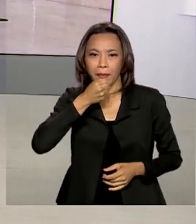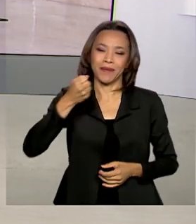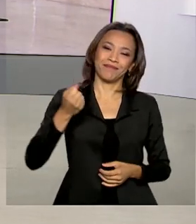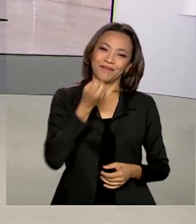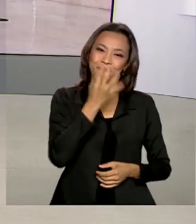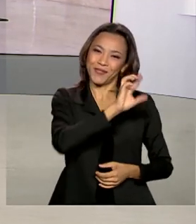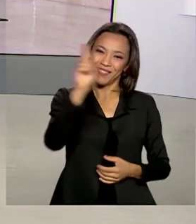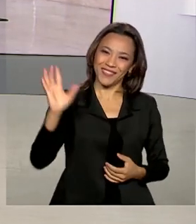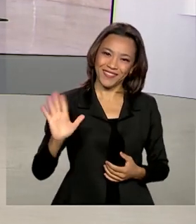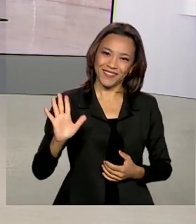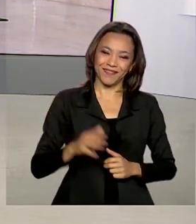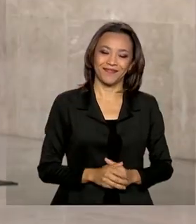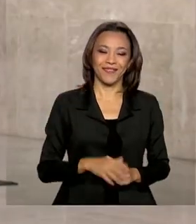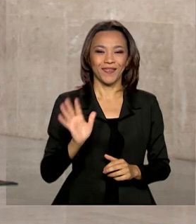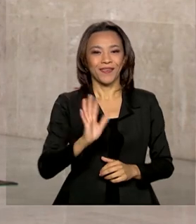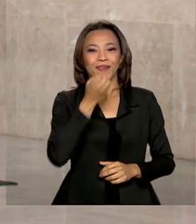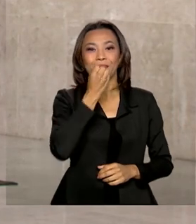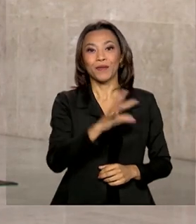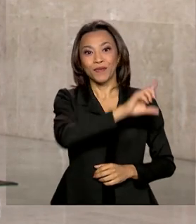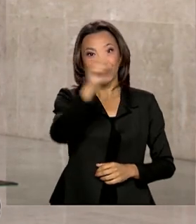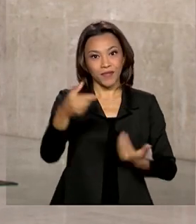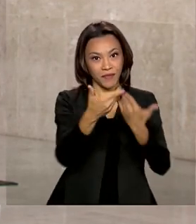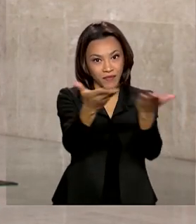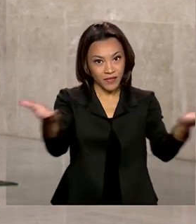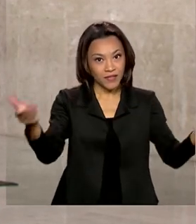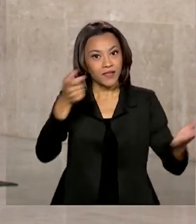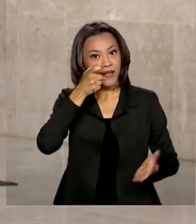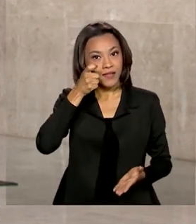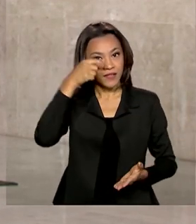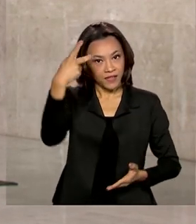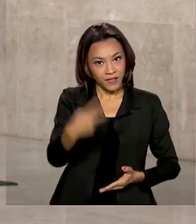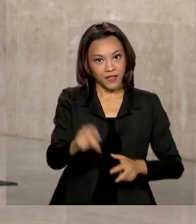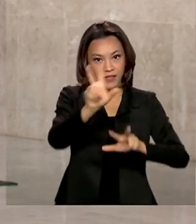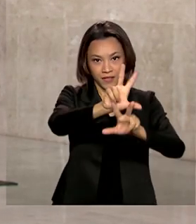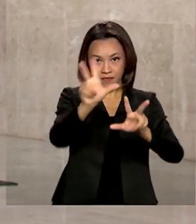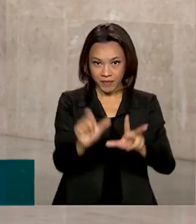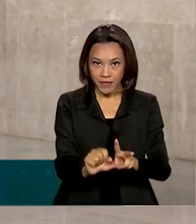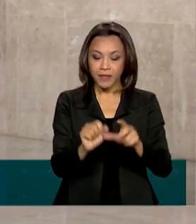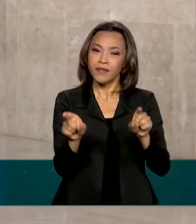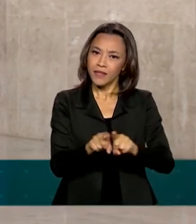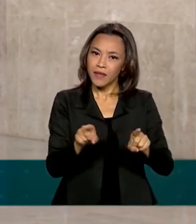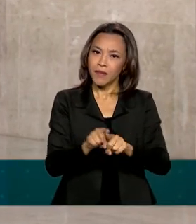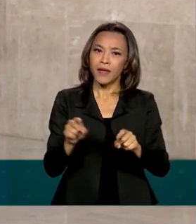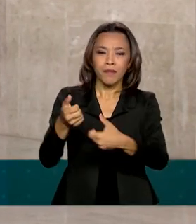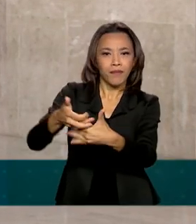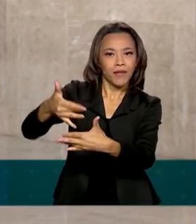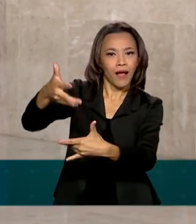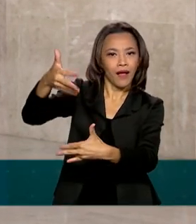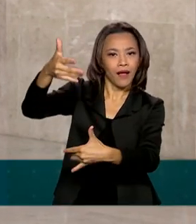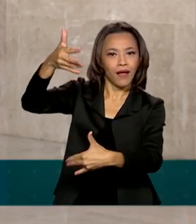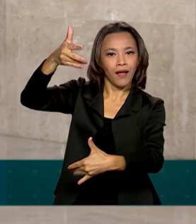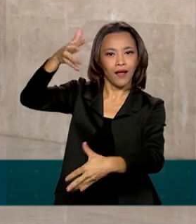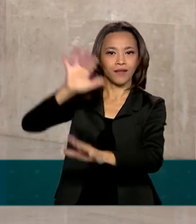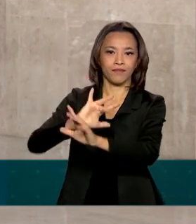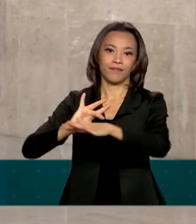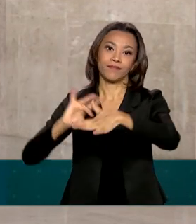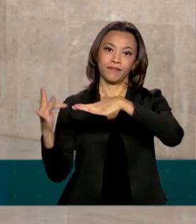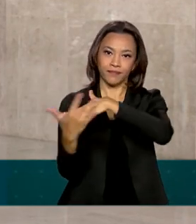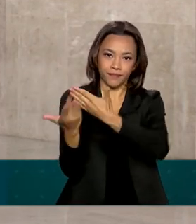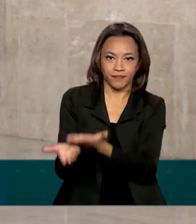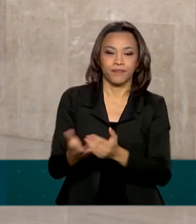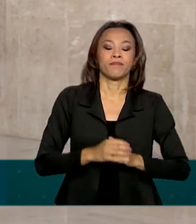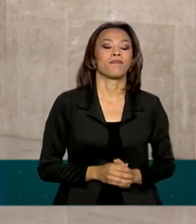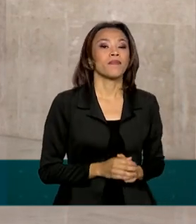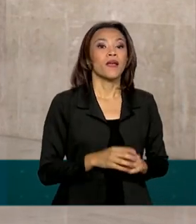bom dia! Oi Renata, bom dia para você, bom dia para todos que nos acompanham aqui pela TV Brasil e também pelas redes sociais. Olha Renata, segundo o